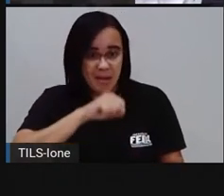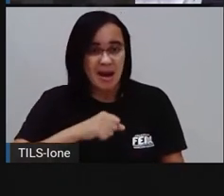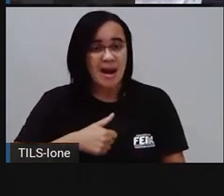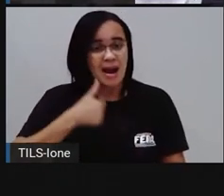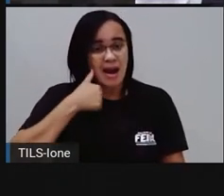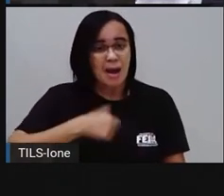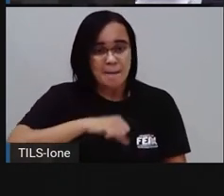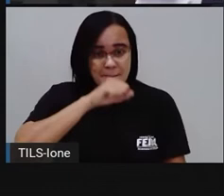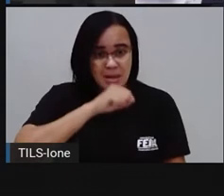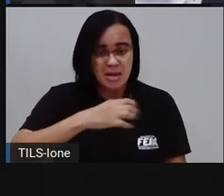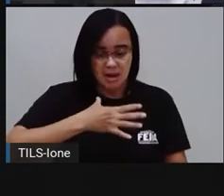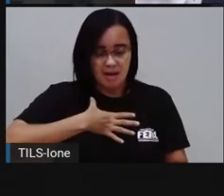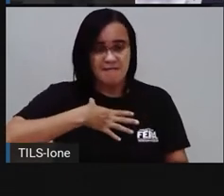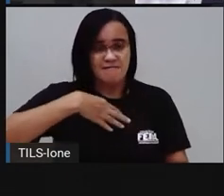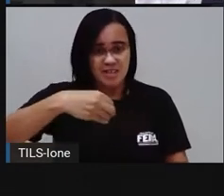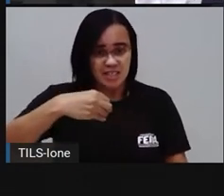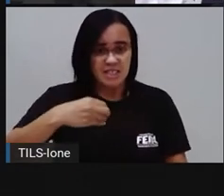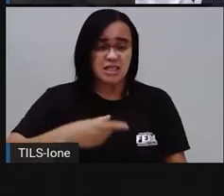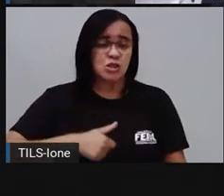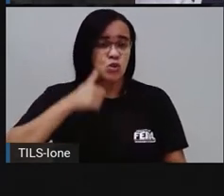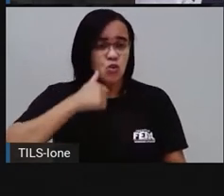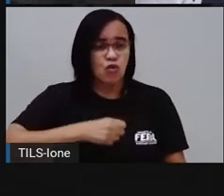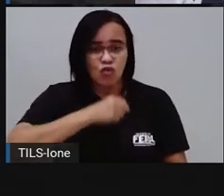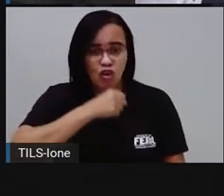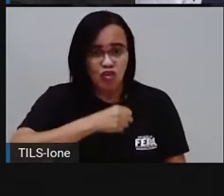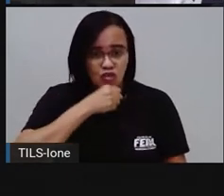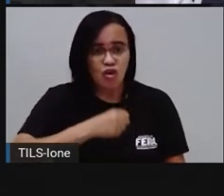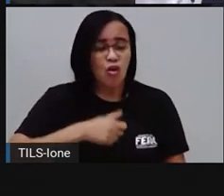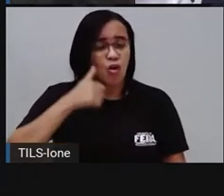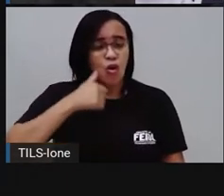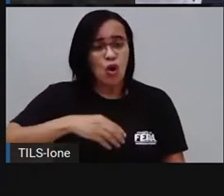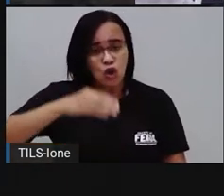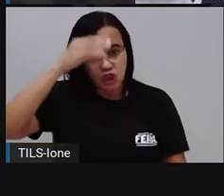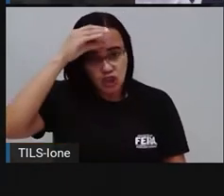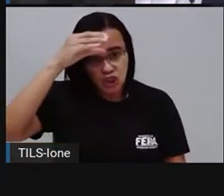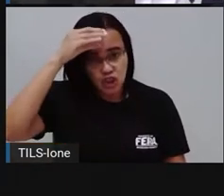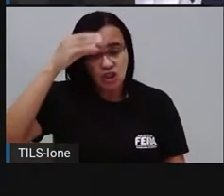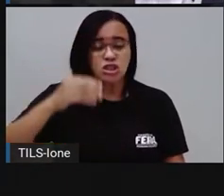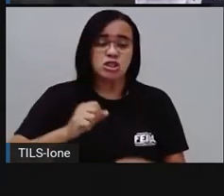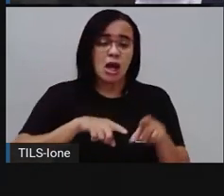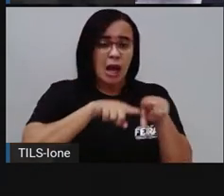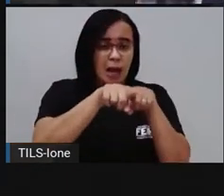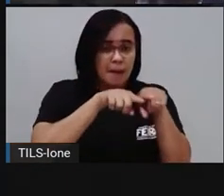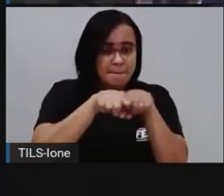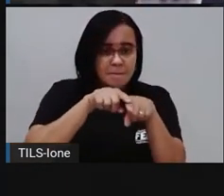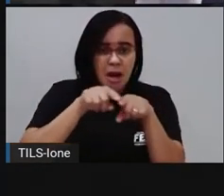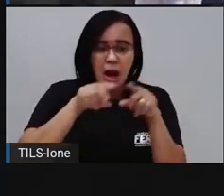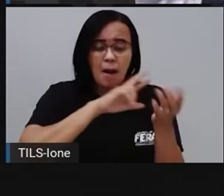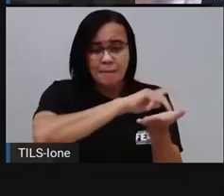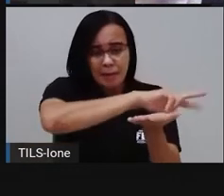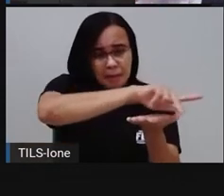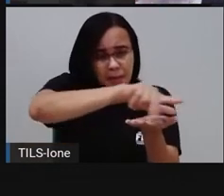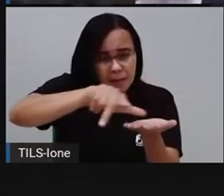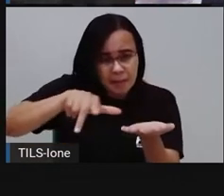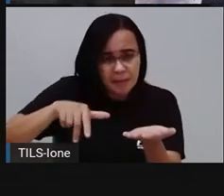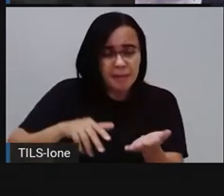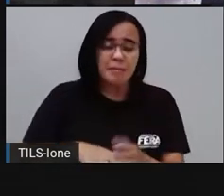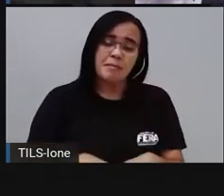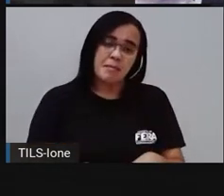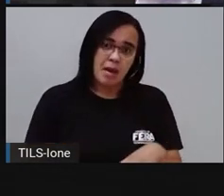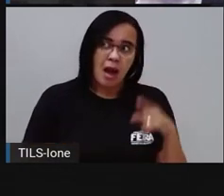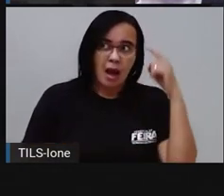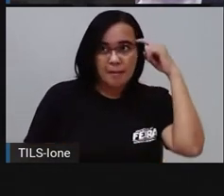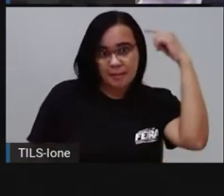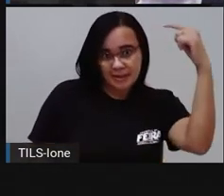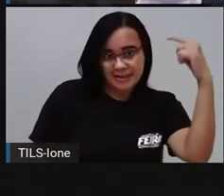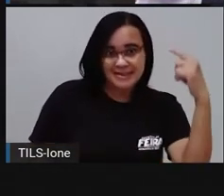a avó, as tias estão aqui presentes, os primos, né? Os irmãos. Então, eu acredito que seja isso que